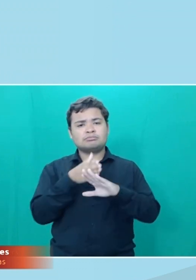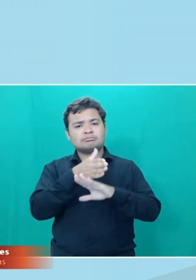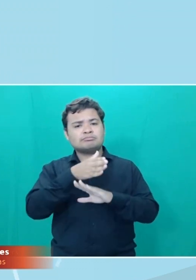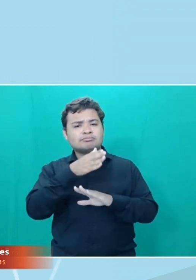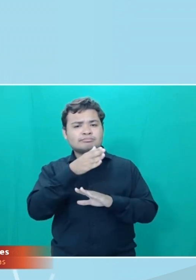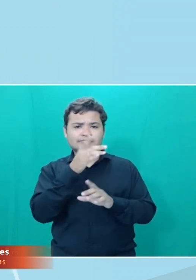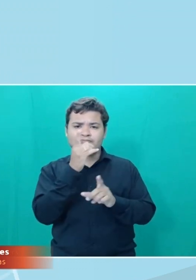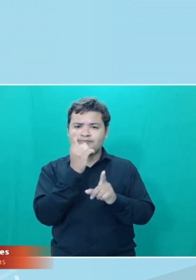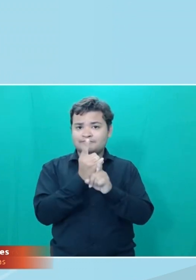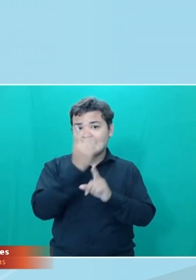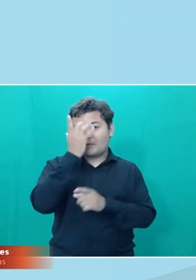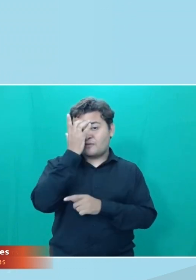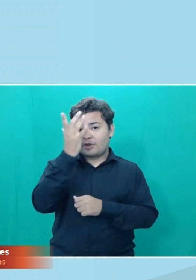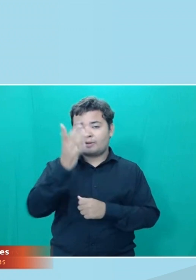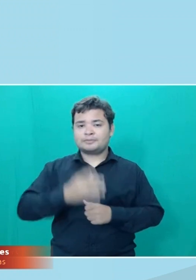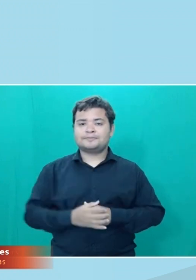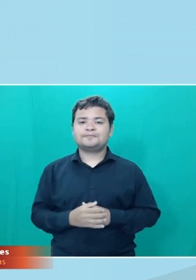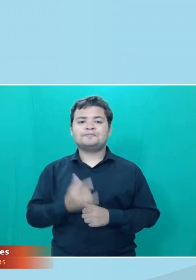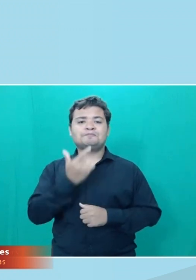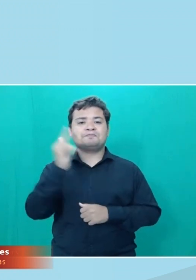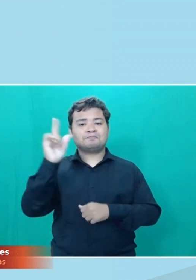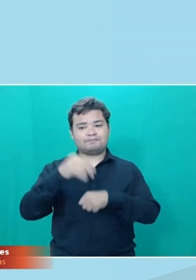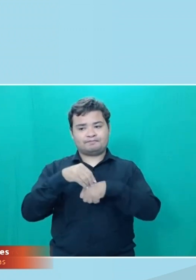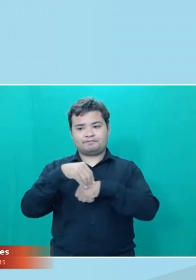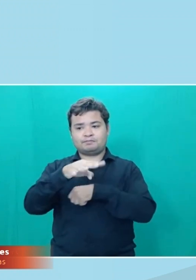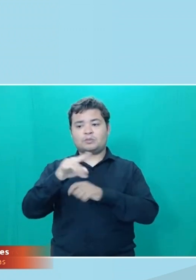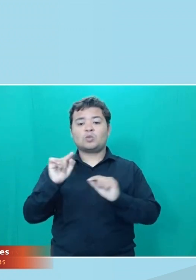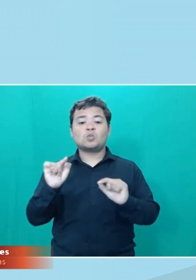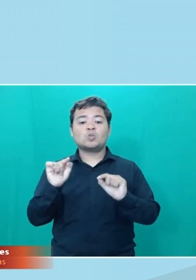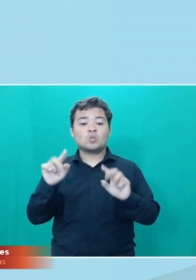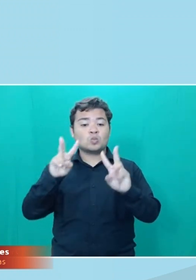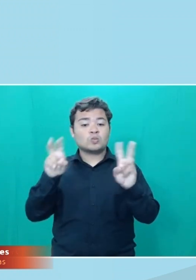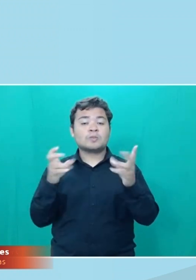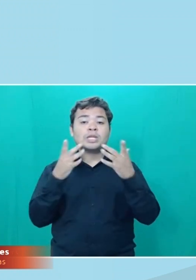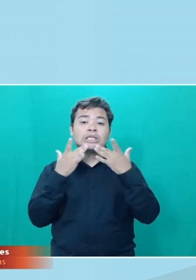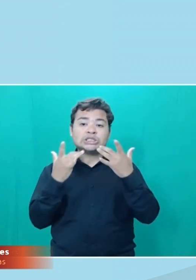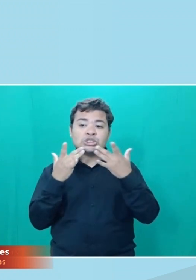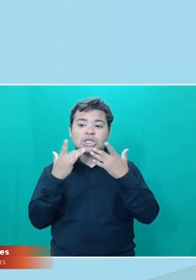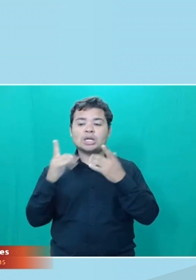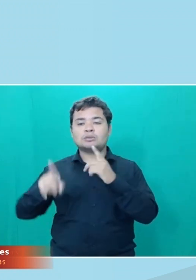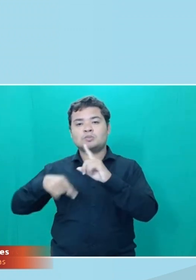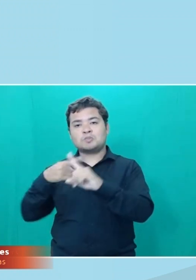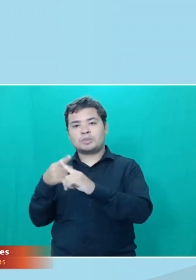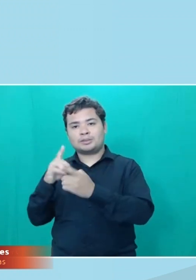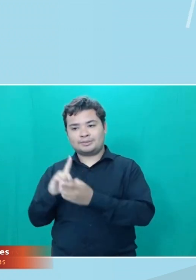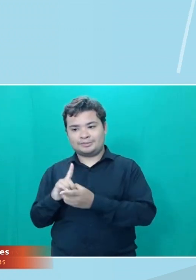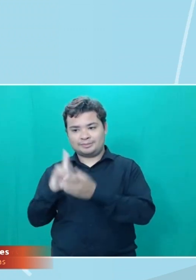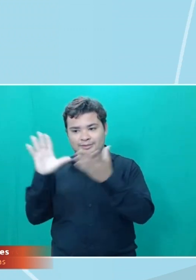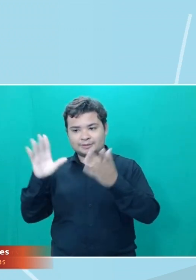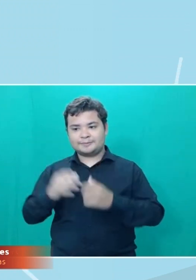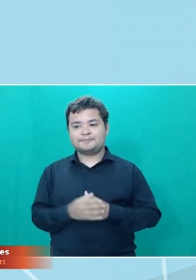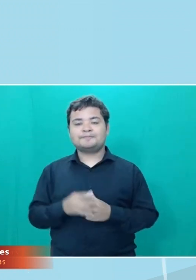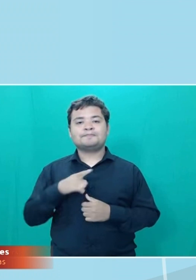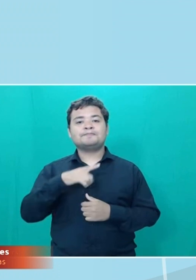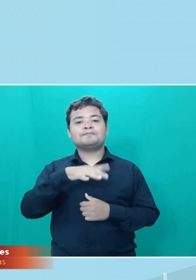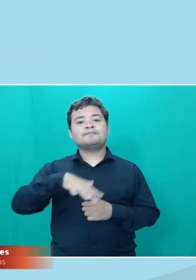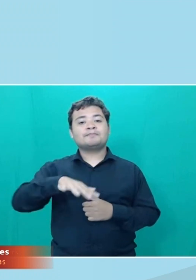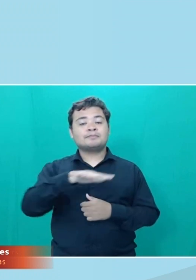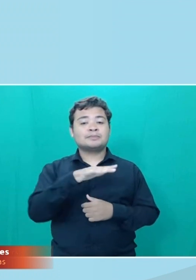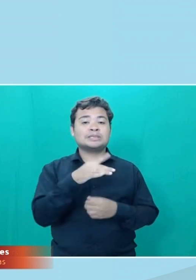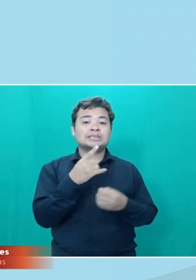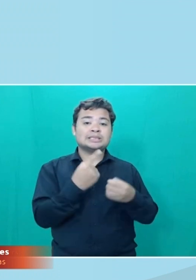Uma outra dica é sobre teatro e democracia. O Pontão de Cultura Cidade Livre